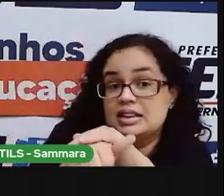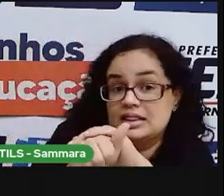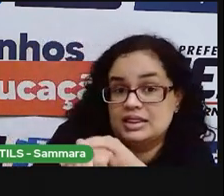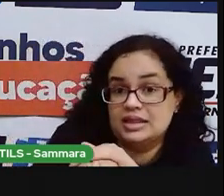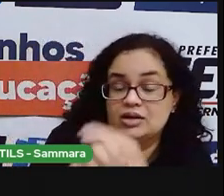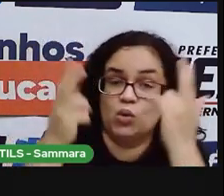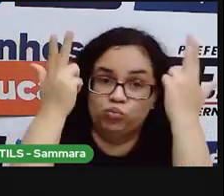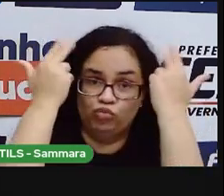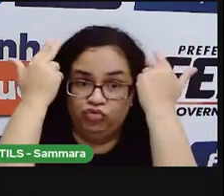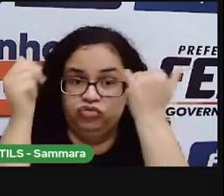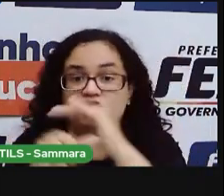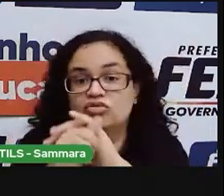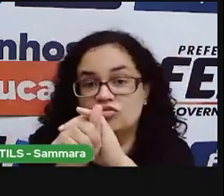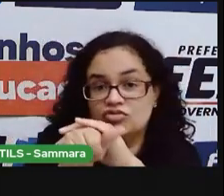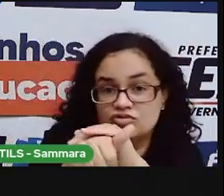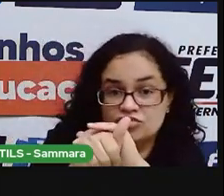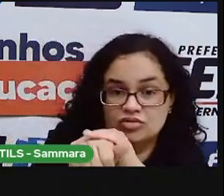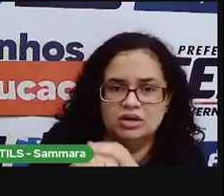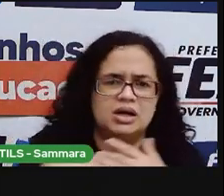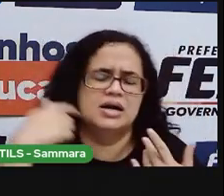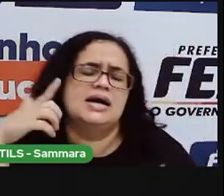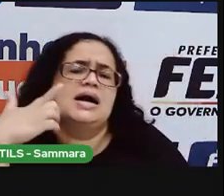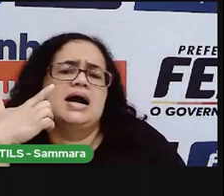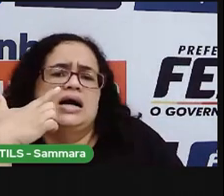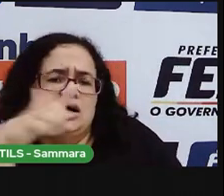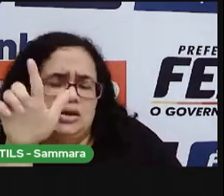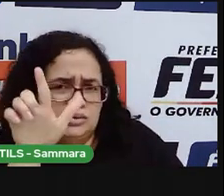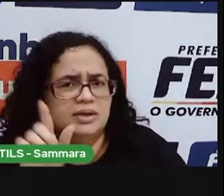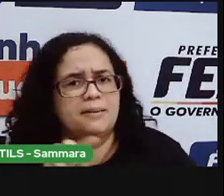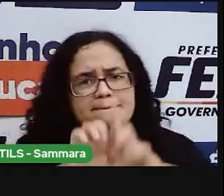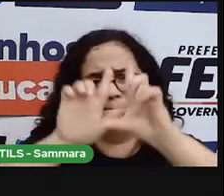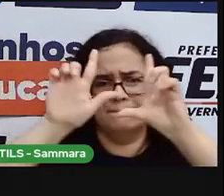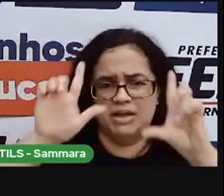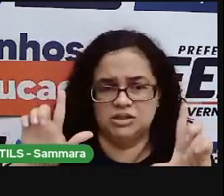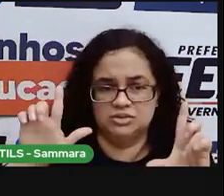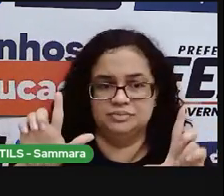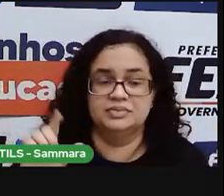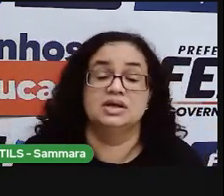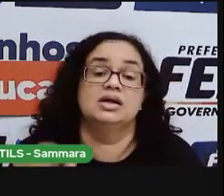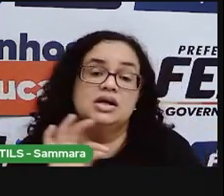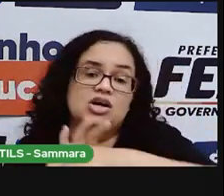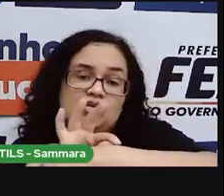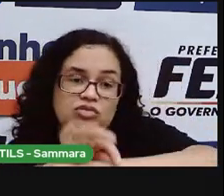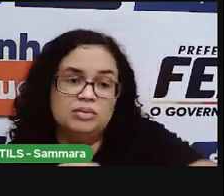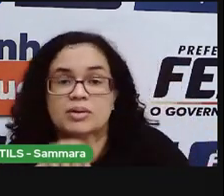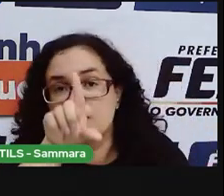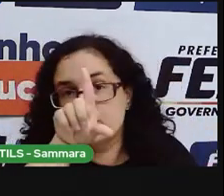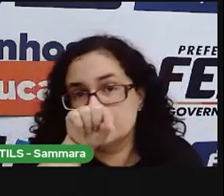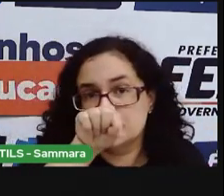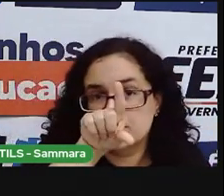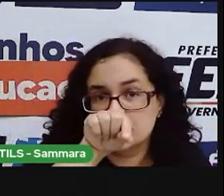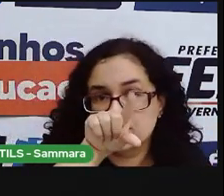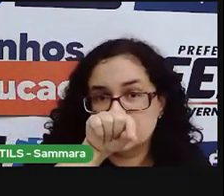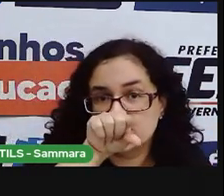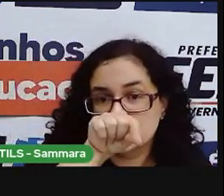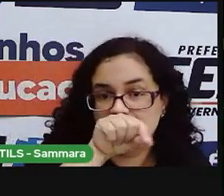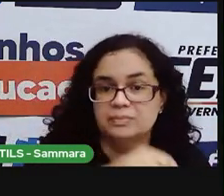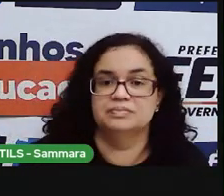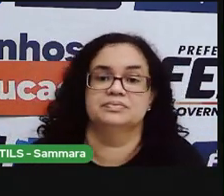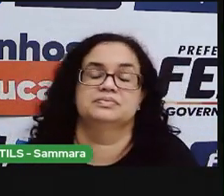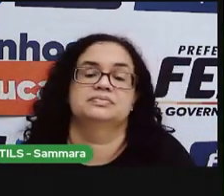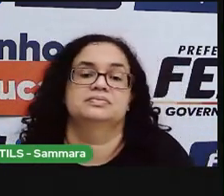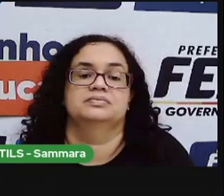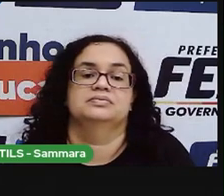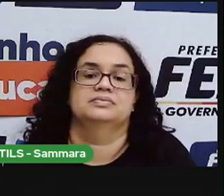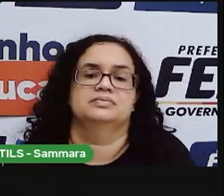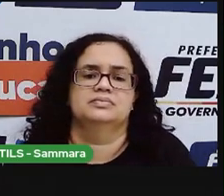e a tartaruga. E esta outra imagem, a formiga e a pomba.